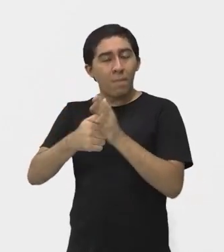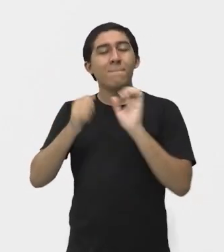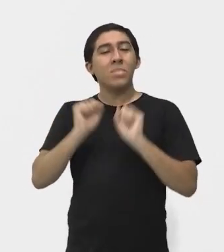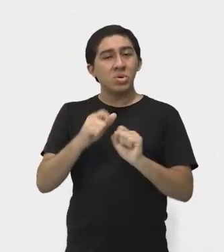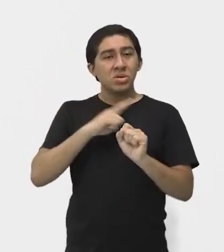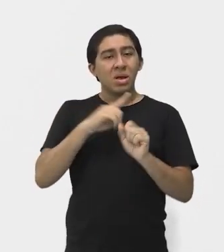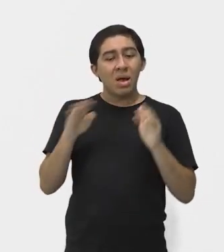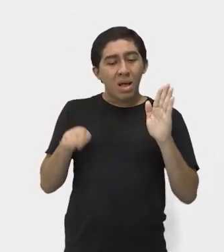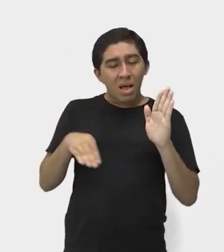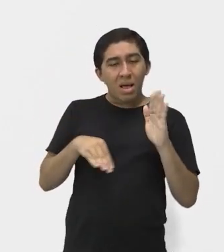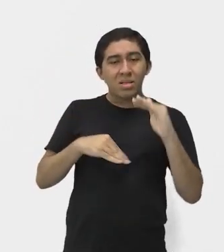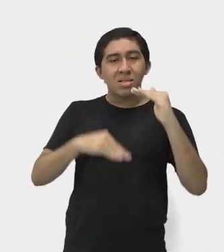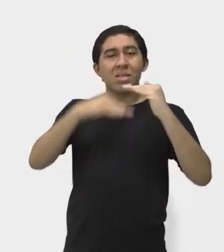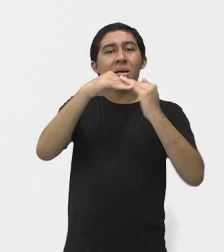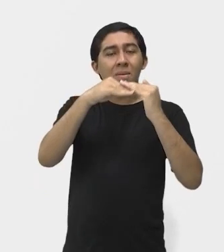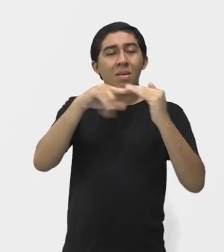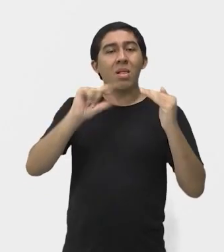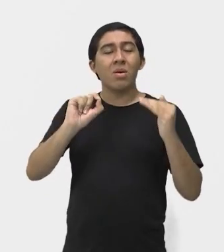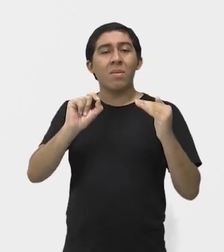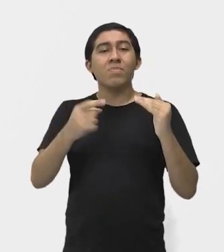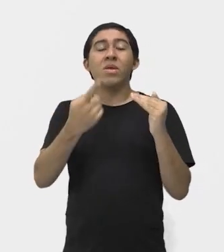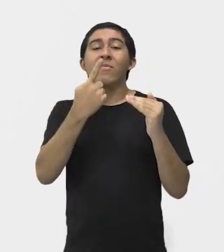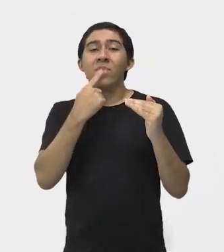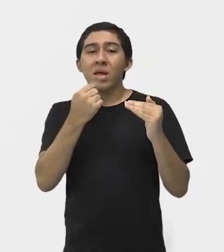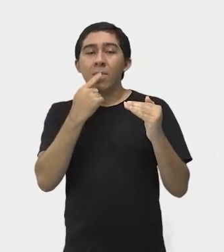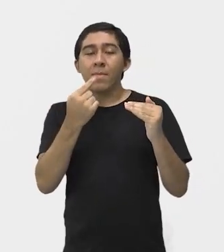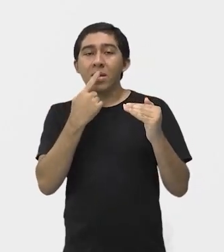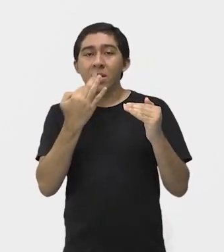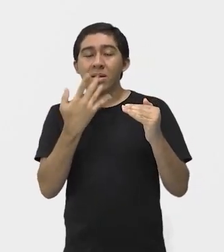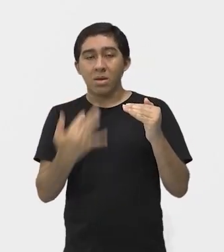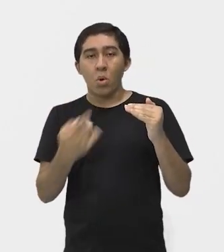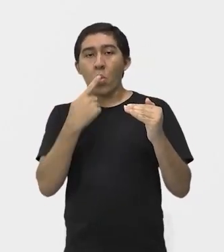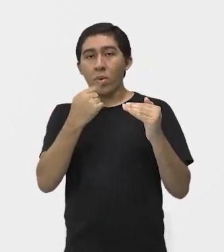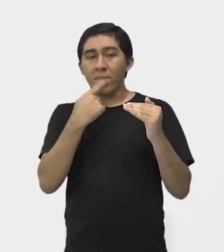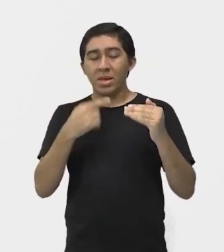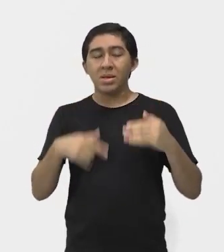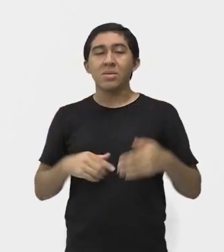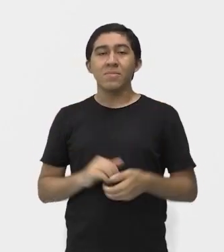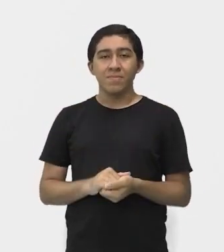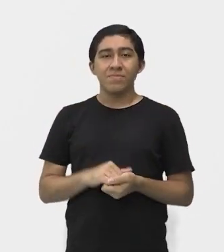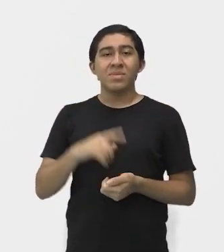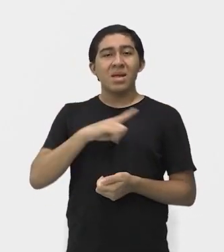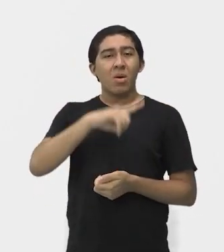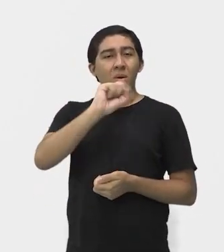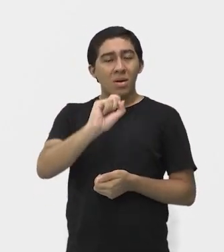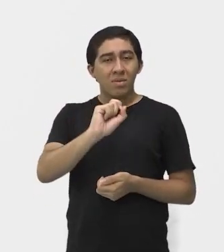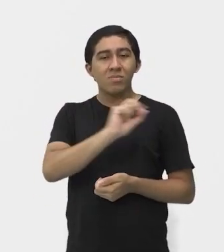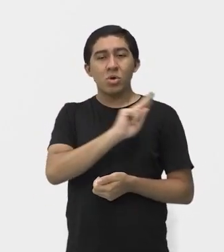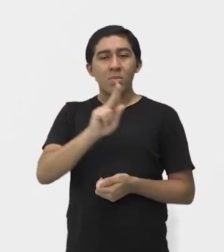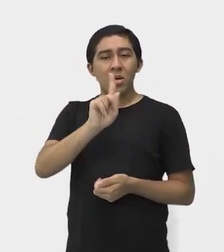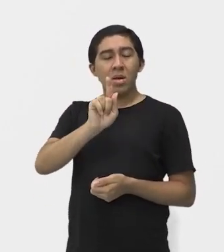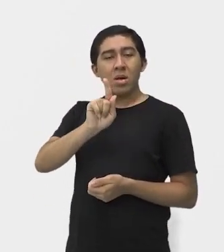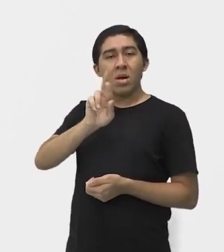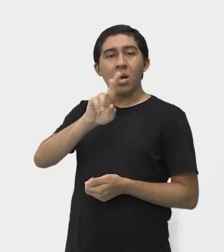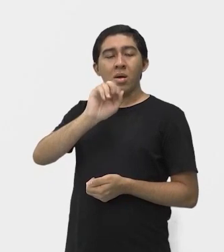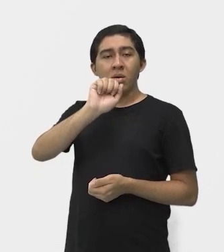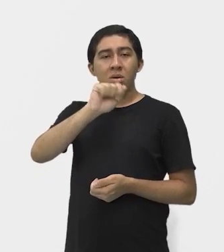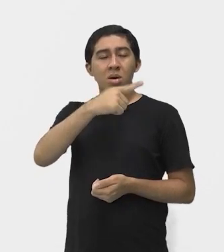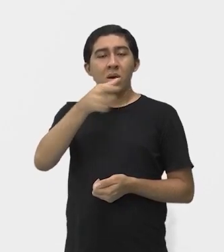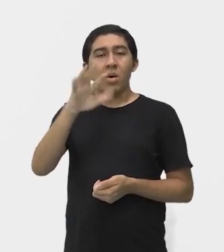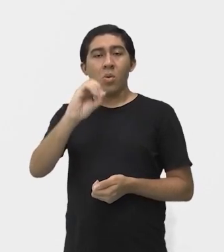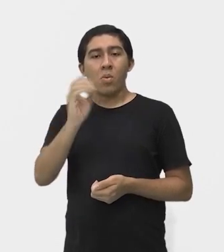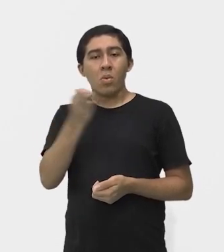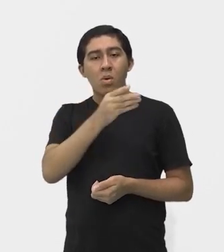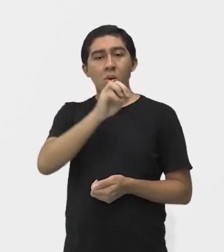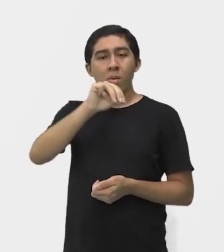até a faixa vermelha com a ponta dourada, que é aí o título de grão-mestre. Esse título, ele vai ser